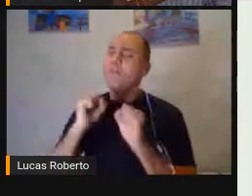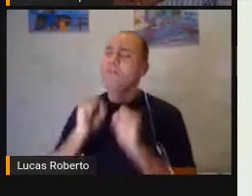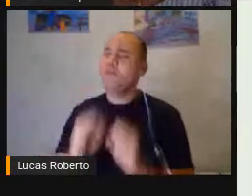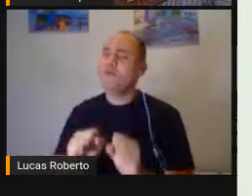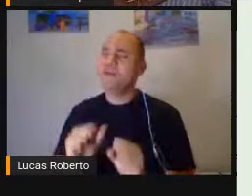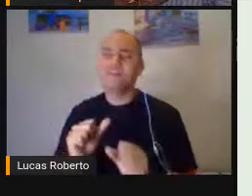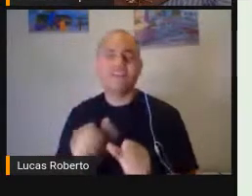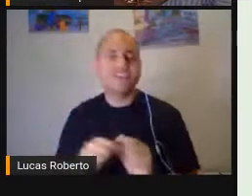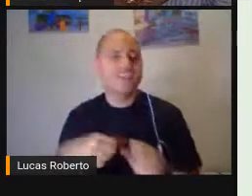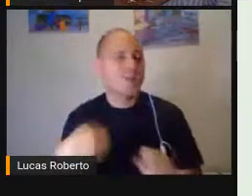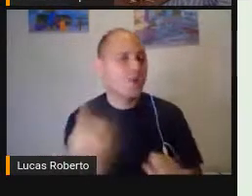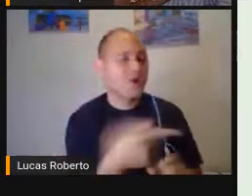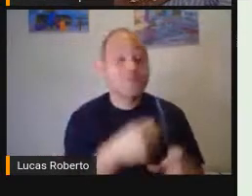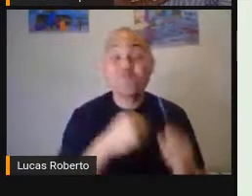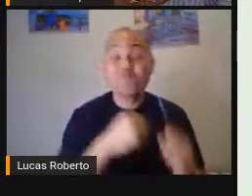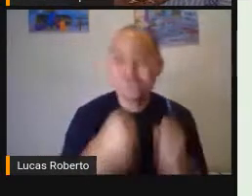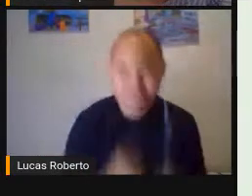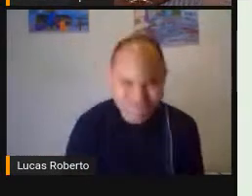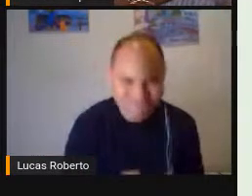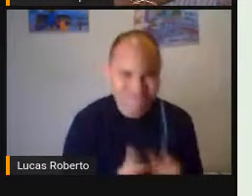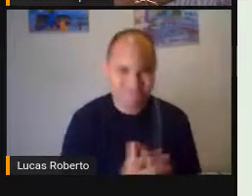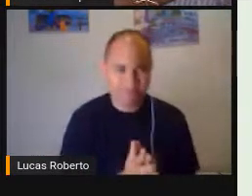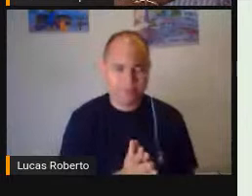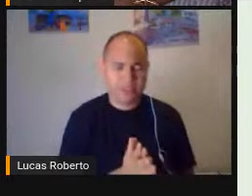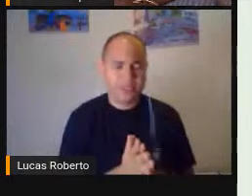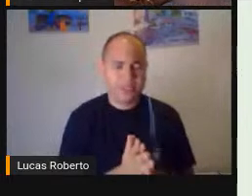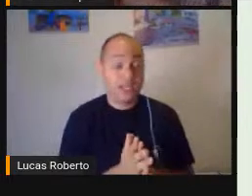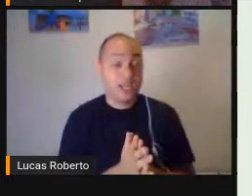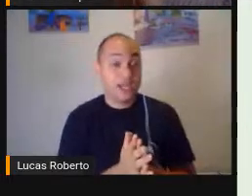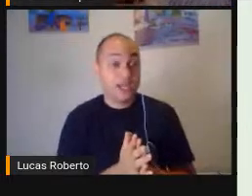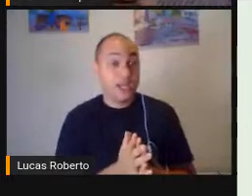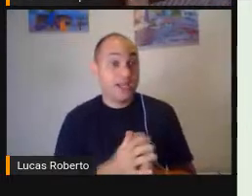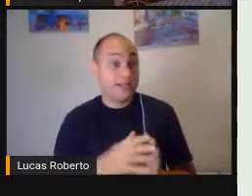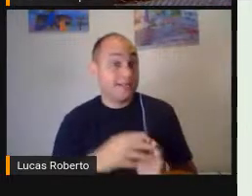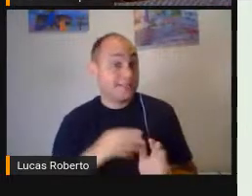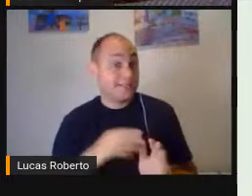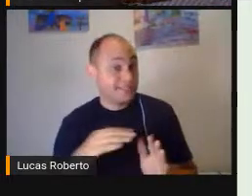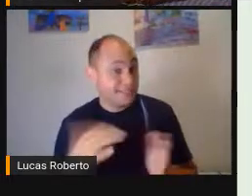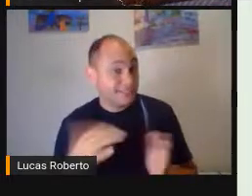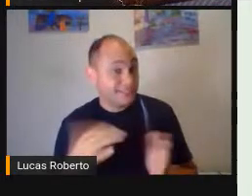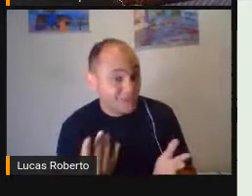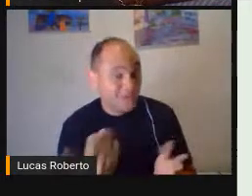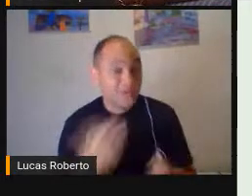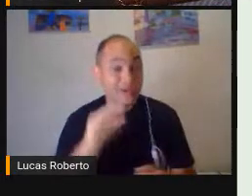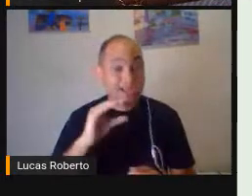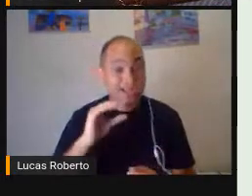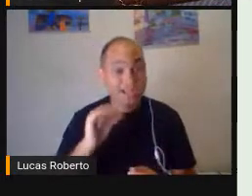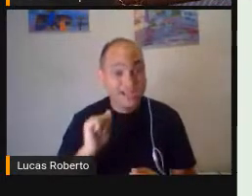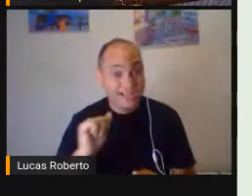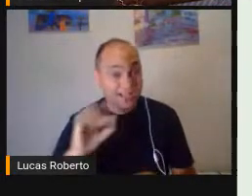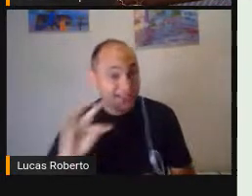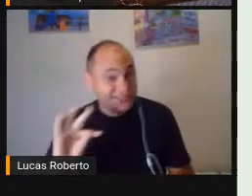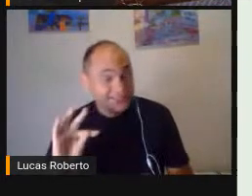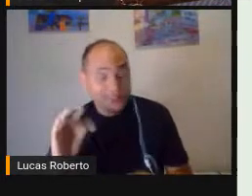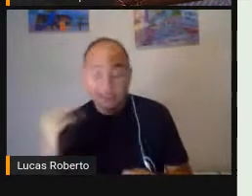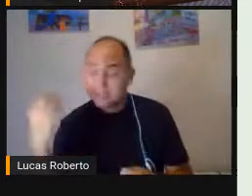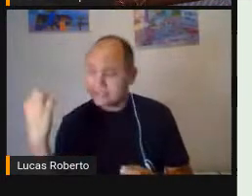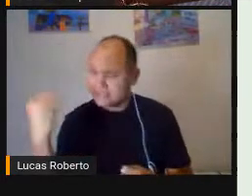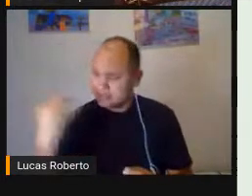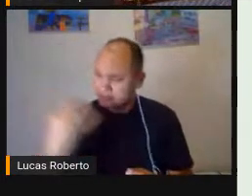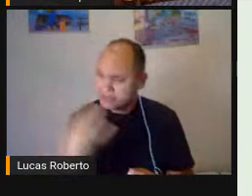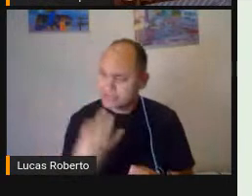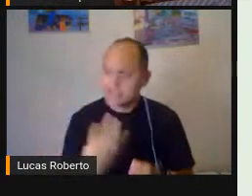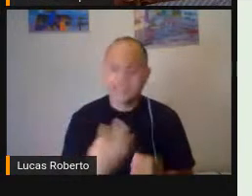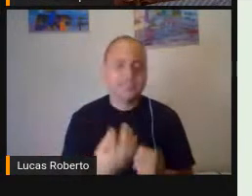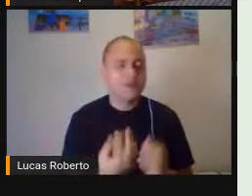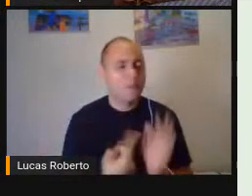Nesse sentido O CATE Traz para a gente A definição Mais Mais É Clara É